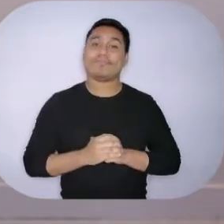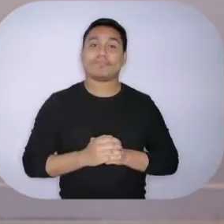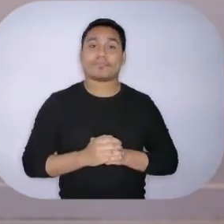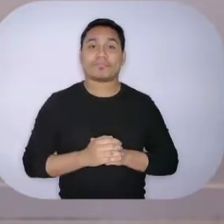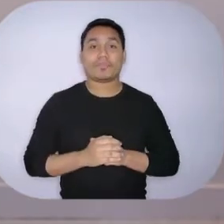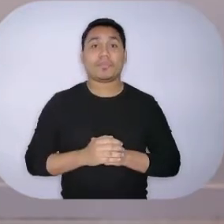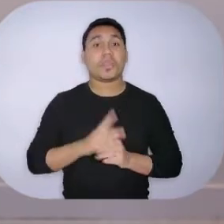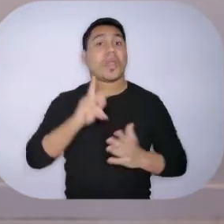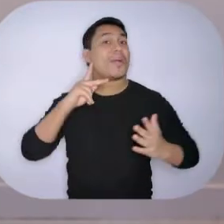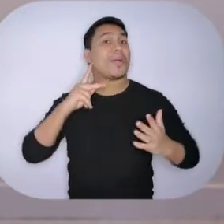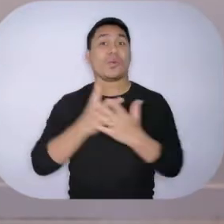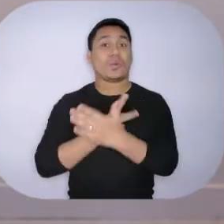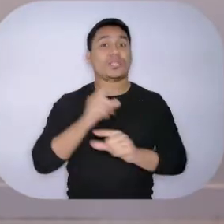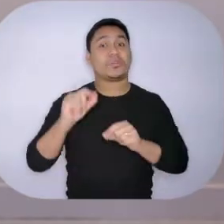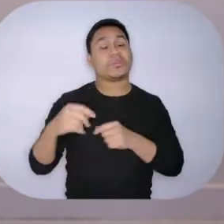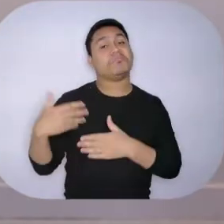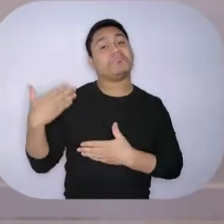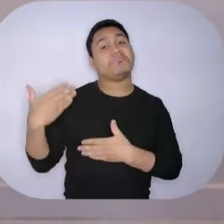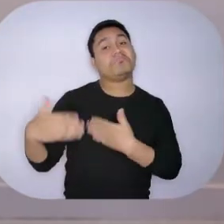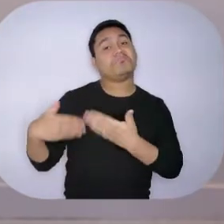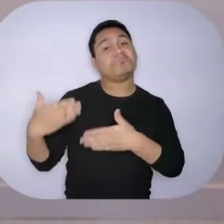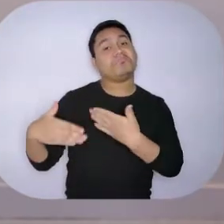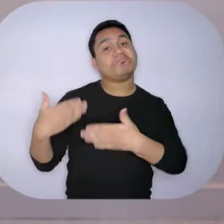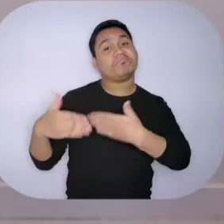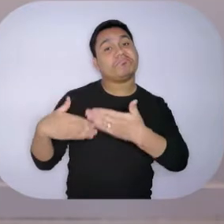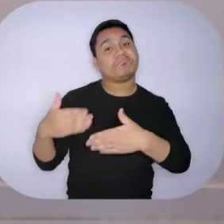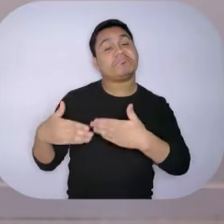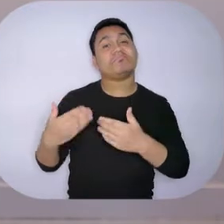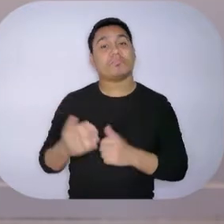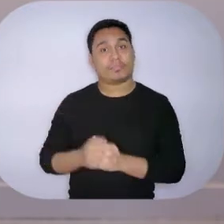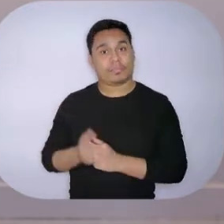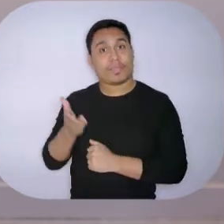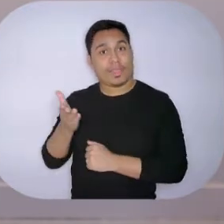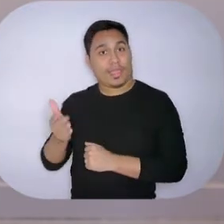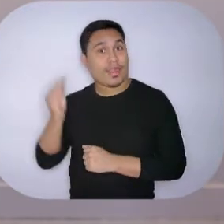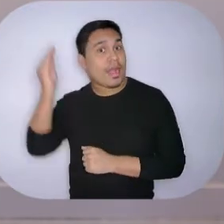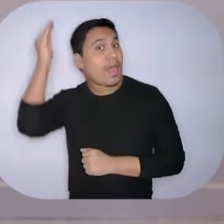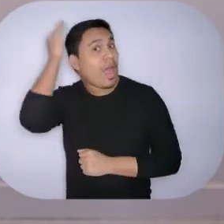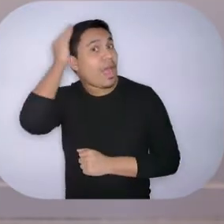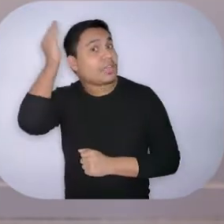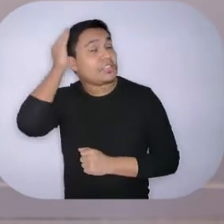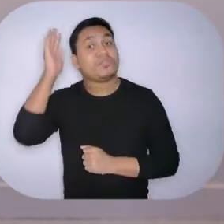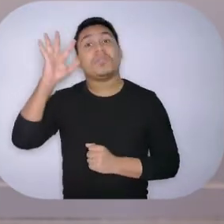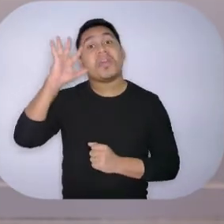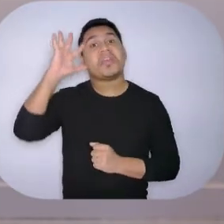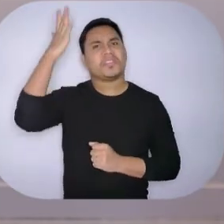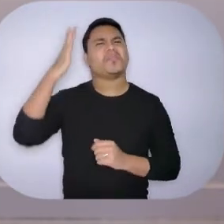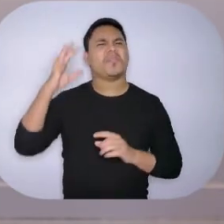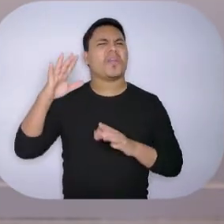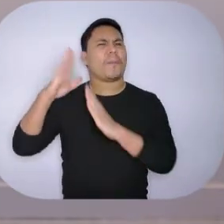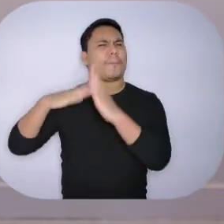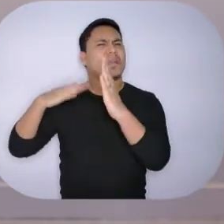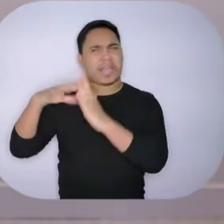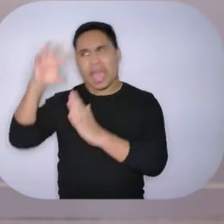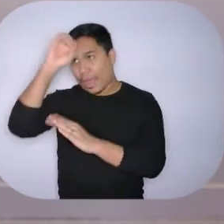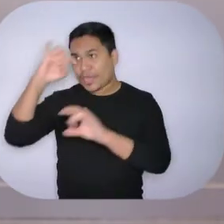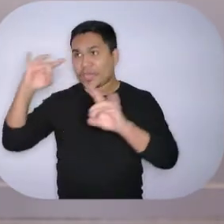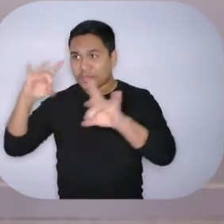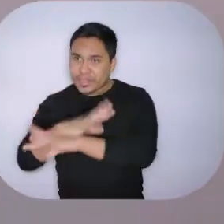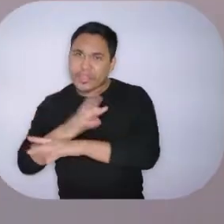começava a pintar e achava que já estava na hora de voltar para o Brasil. Queria fazer uma exposição.